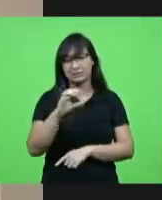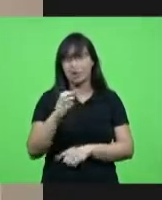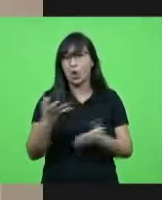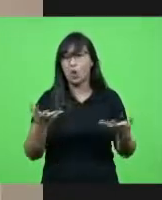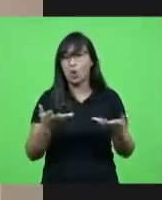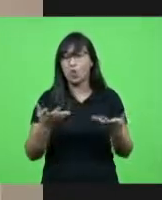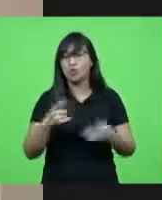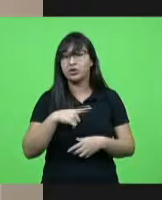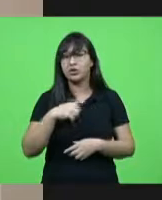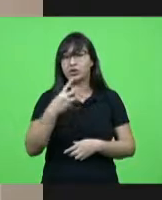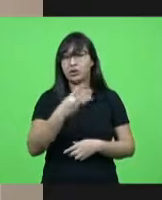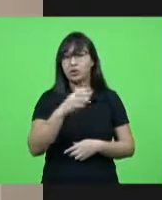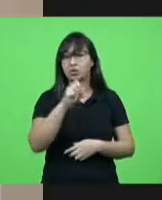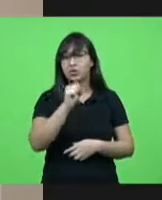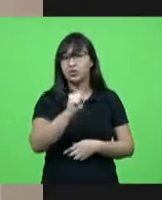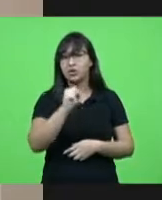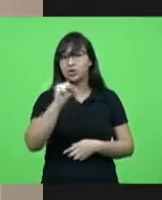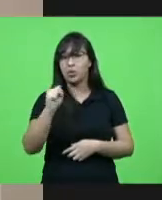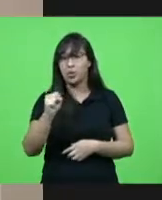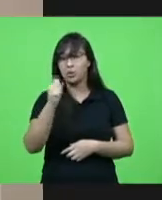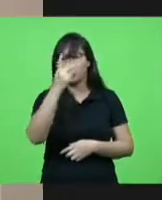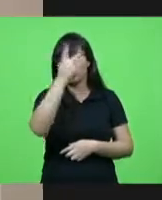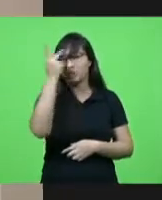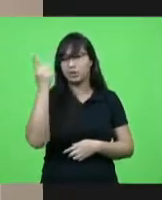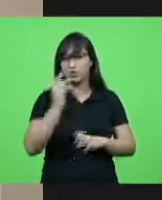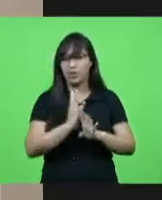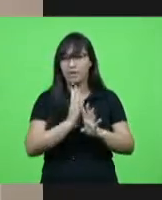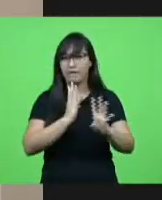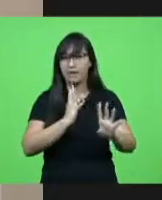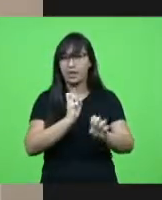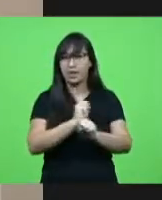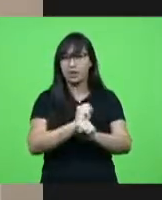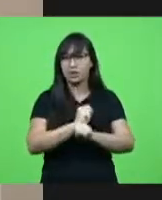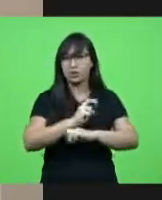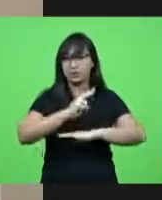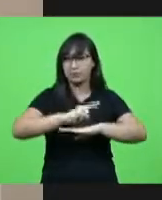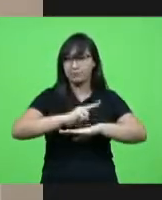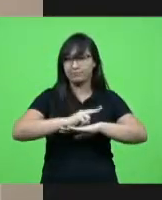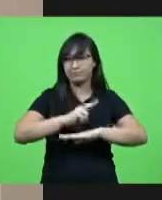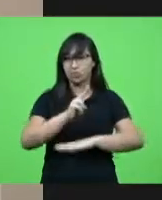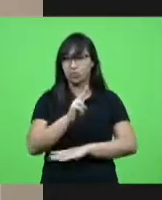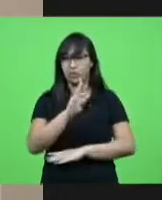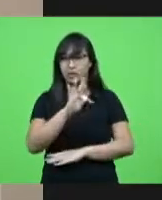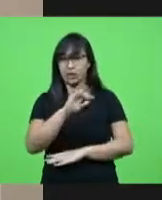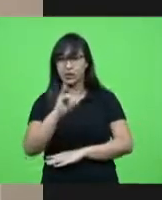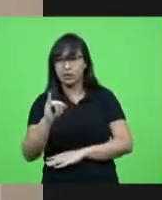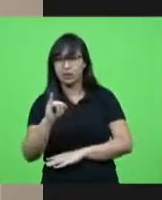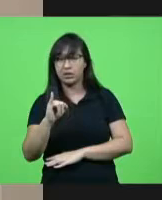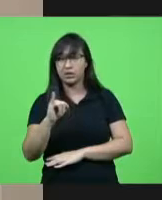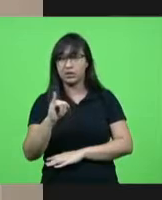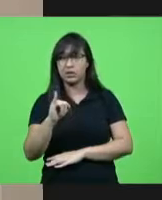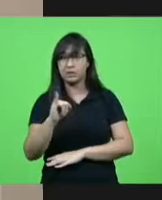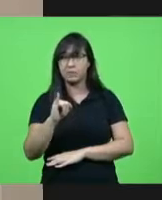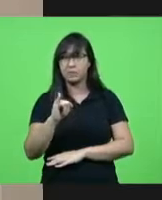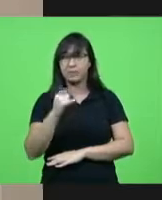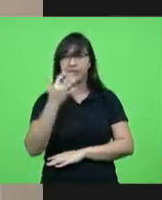388 pessoas na fila por um leito de UTI no dia 7 de fevereiro eram 17